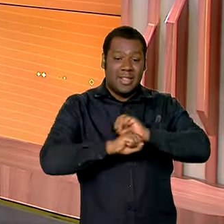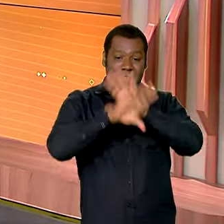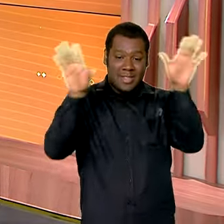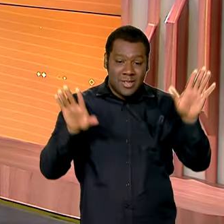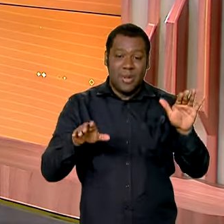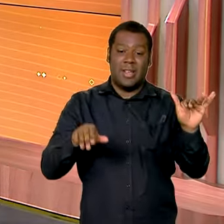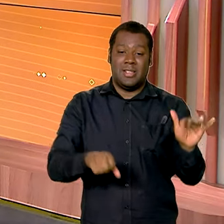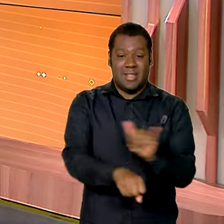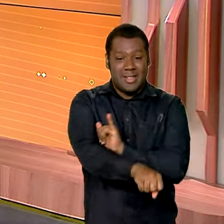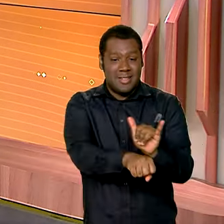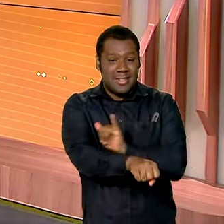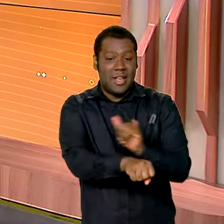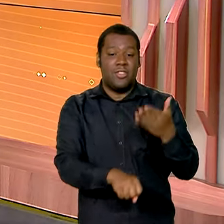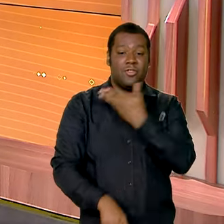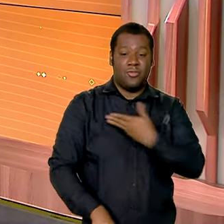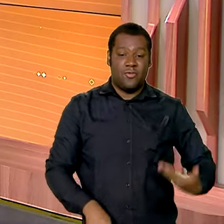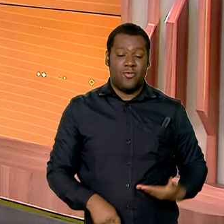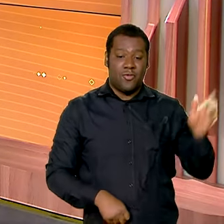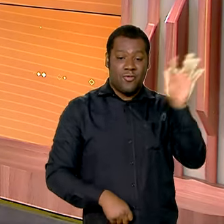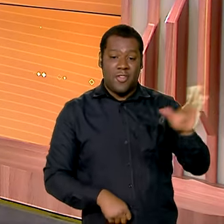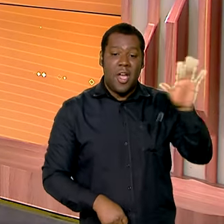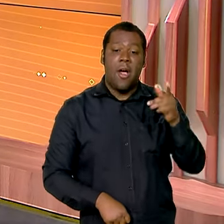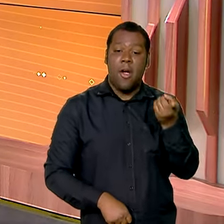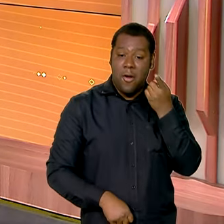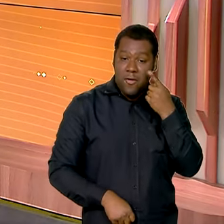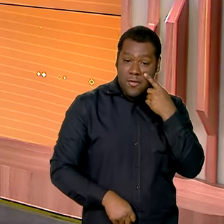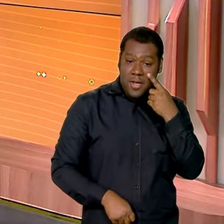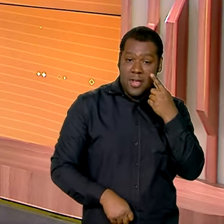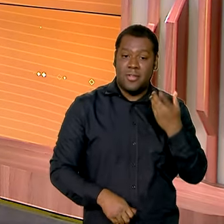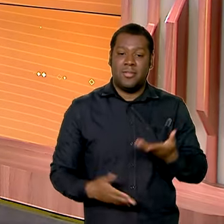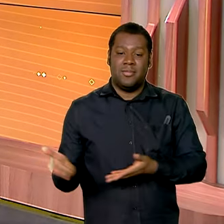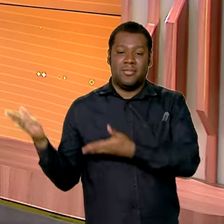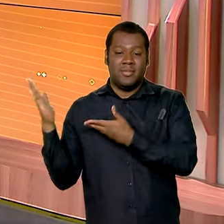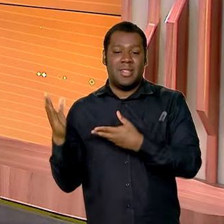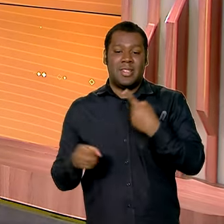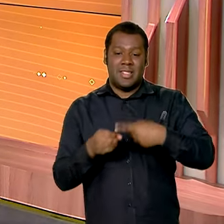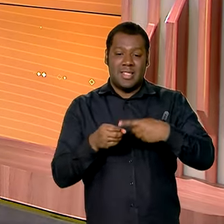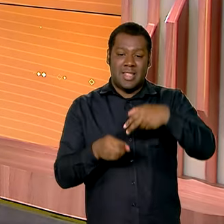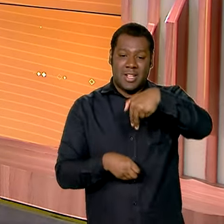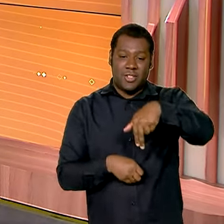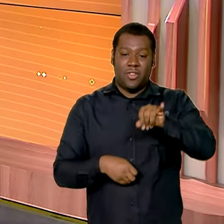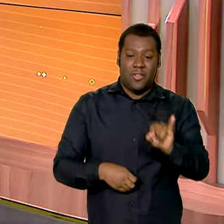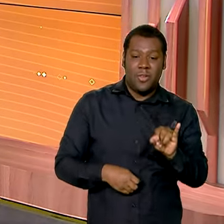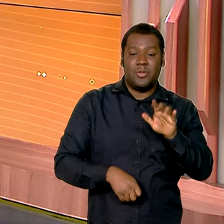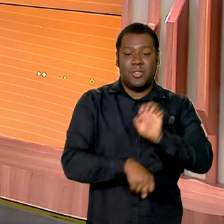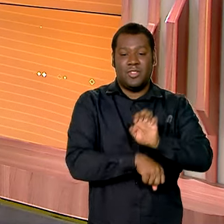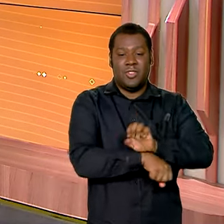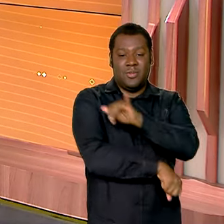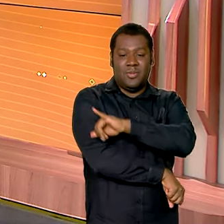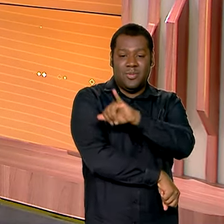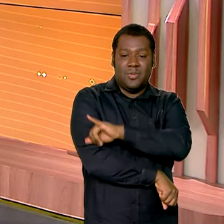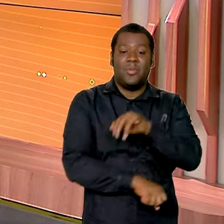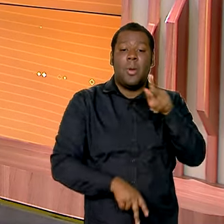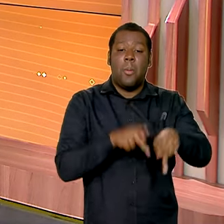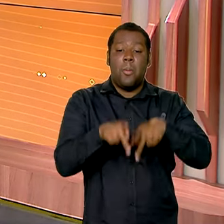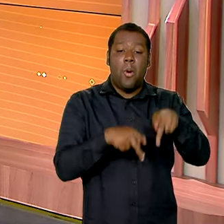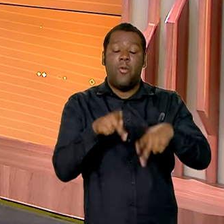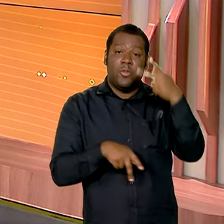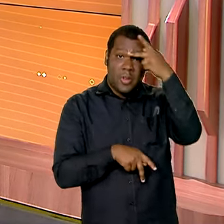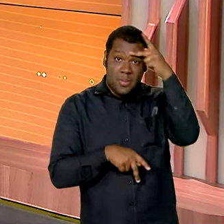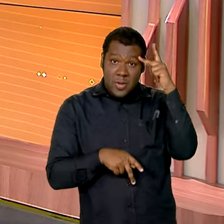federal. Vamos ver aqui as ações que chegaram a Nova Iguaçu, no Rio de Janeiro, população de pouco mais de